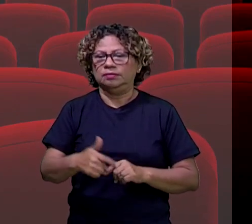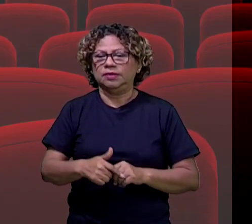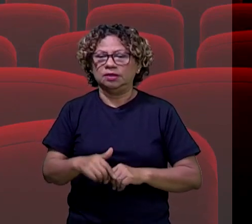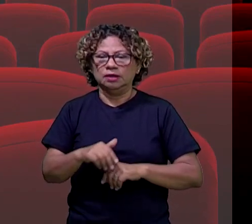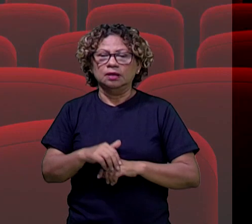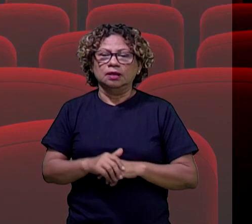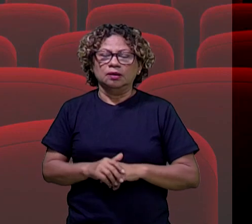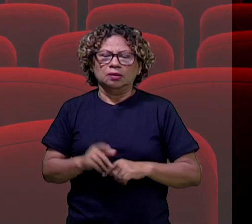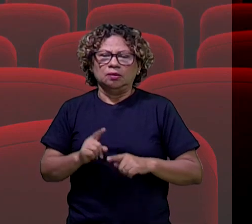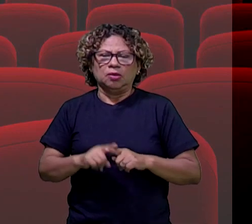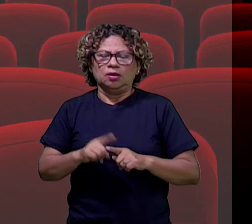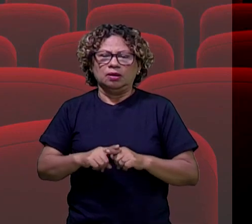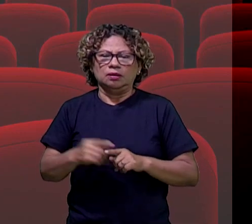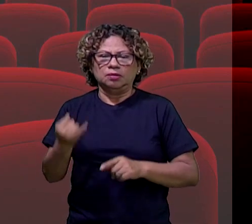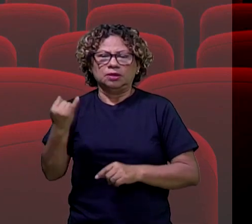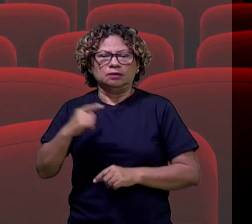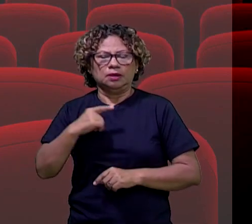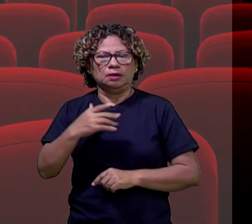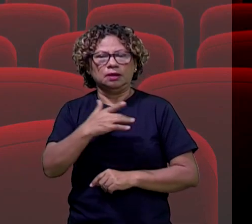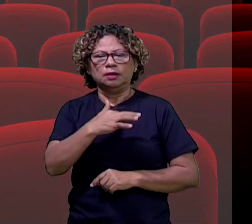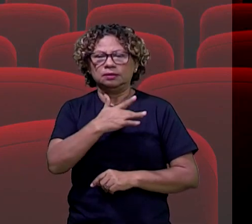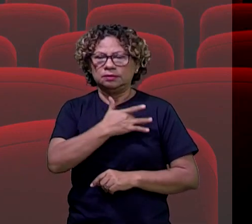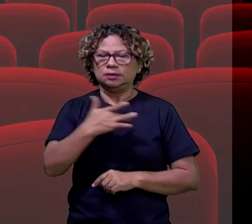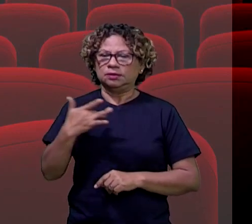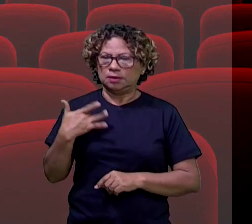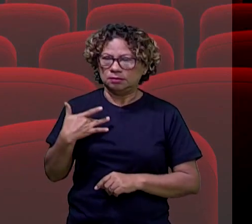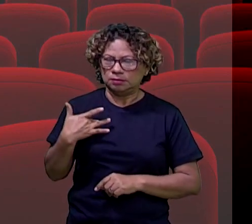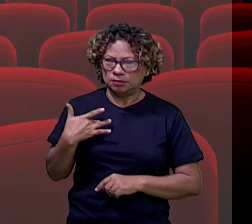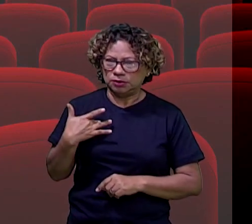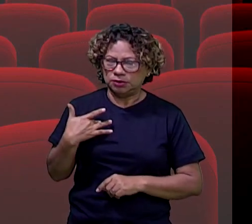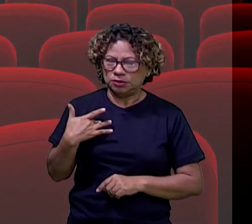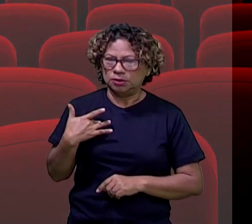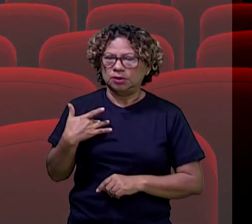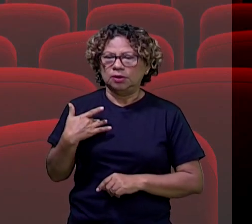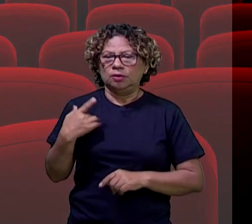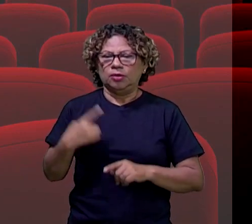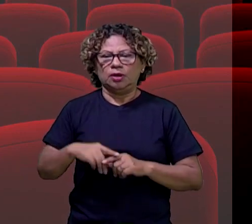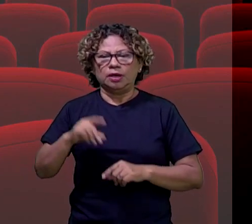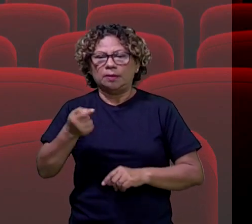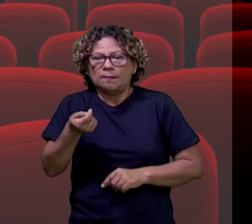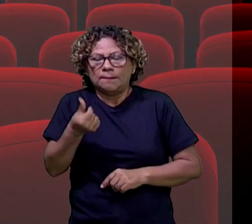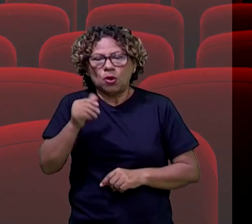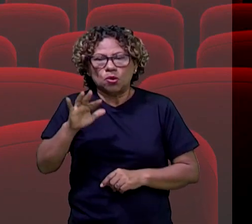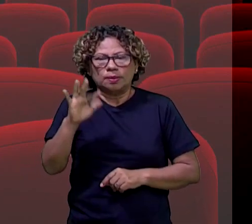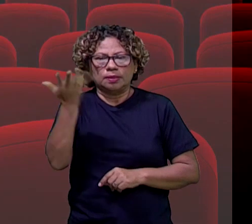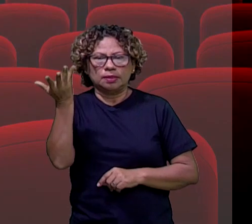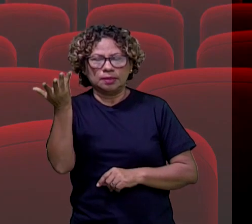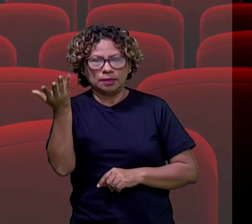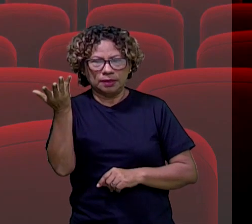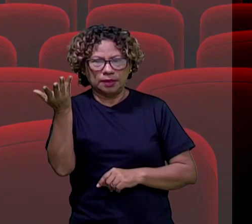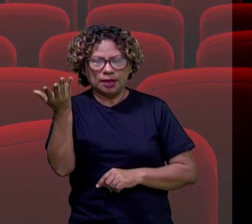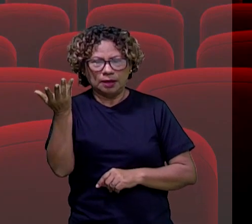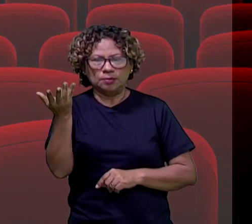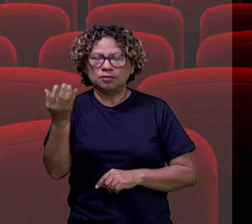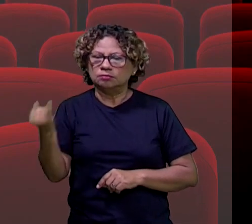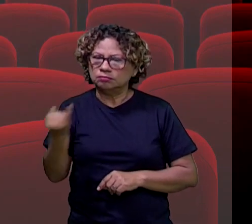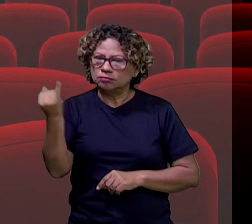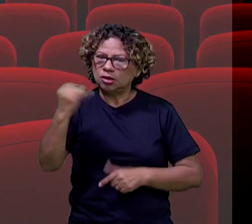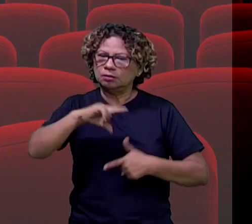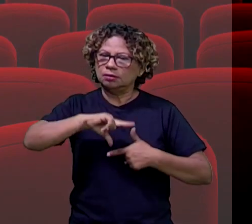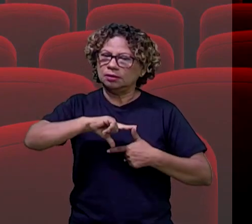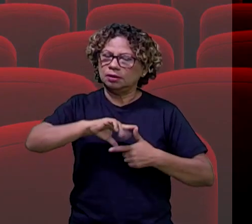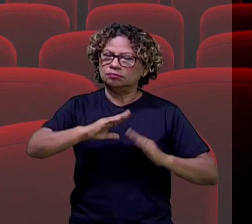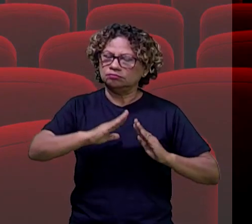doentes muito grande, né? Em relação a um pequeno intervalo de tempo. Então, é importante a gente ficar em casa,